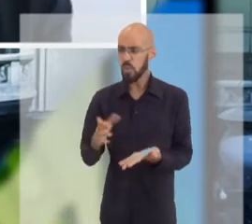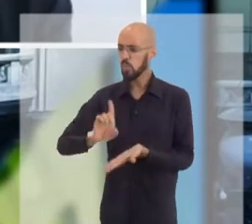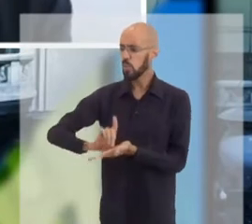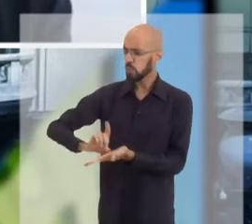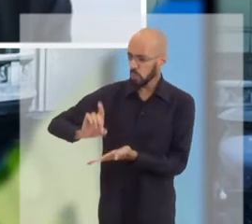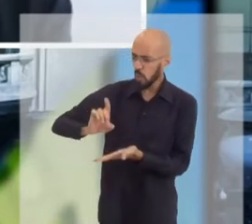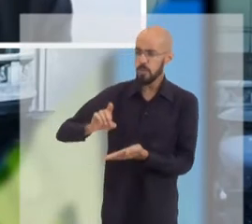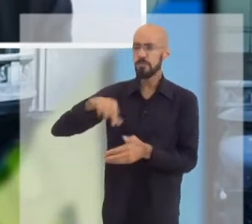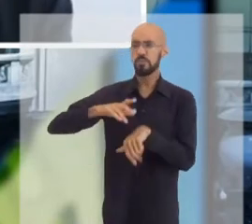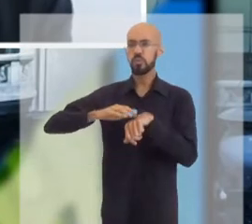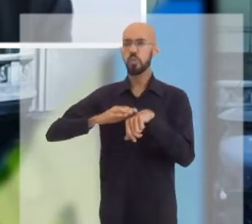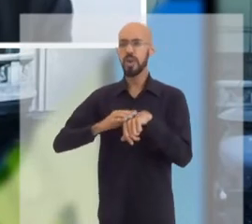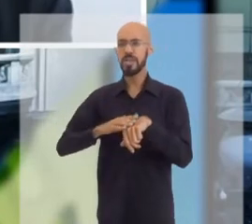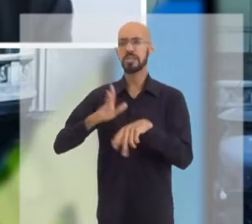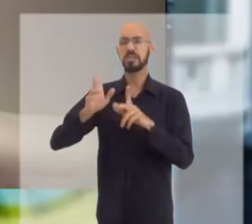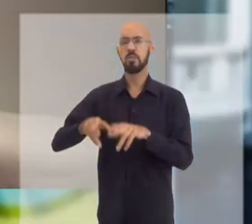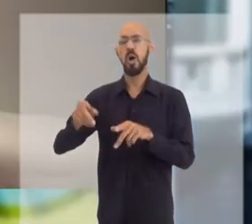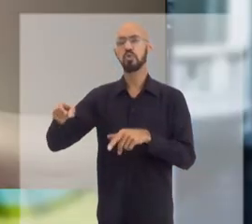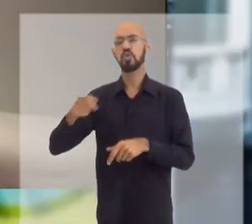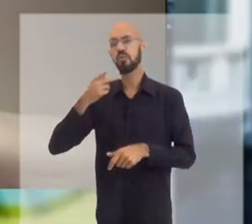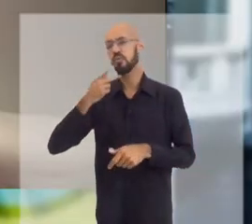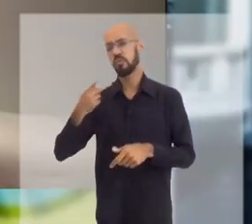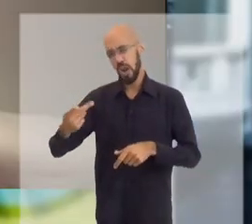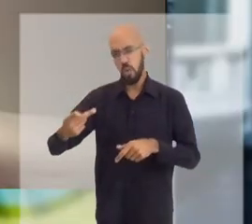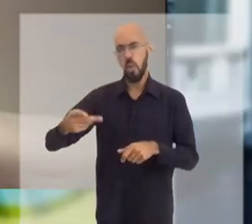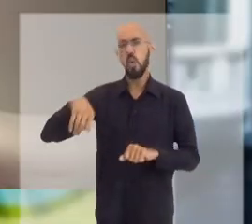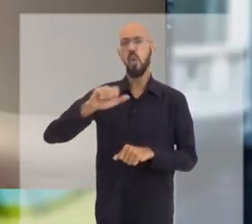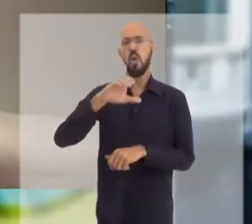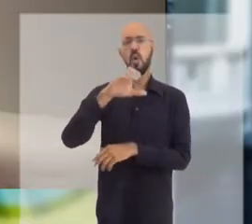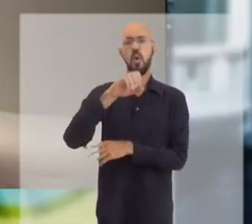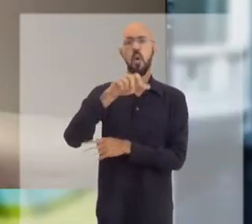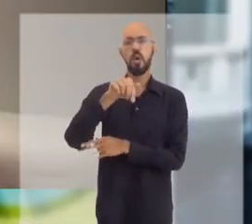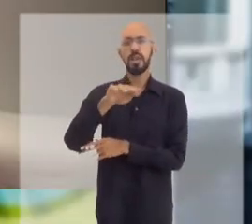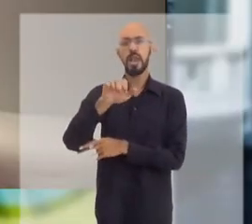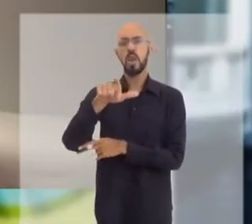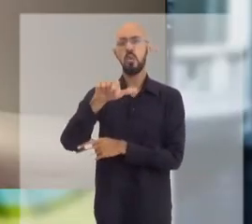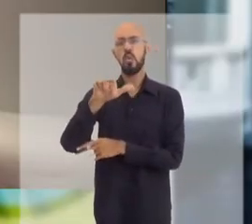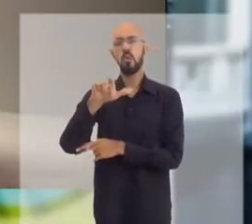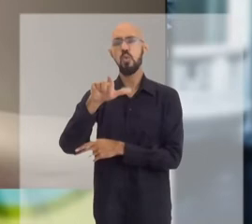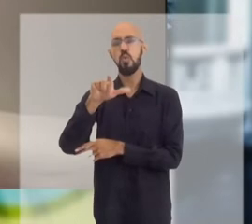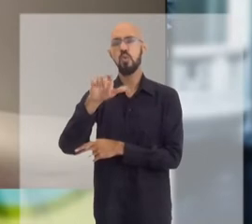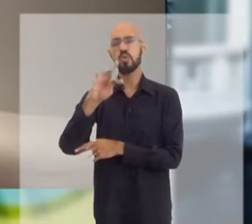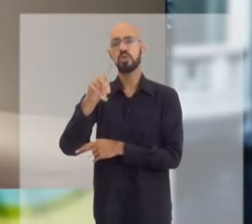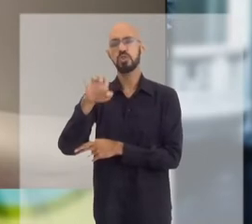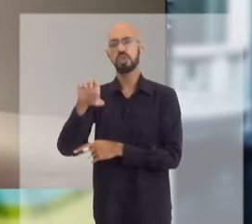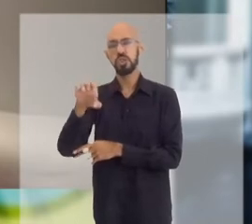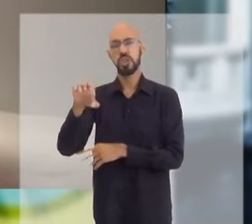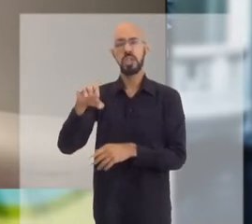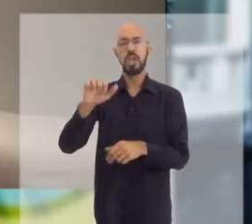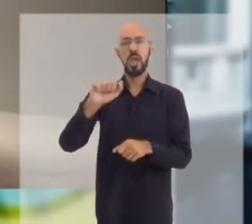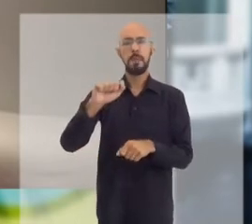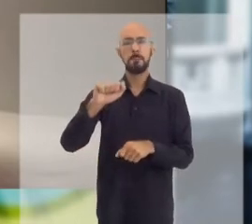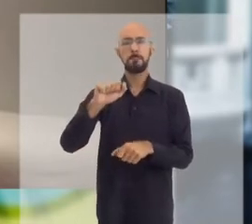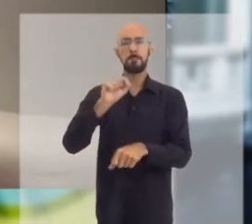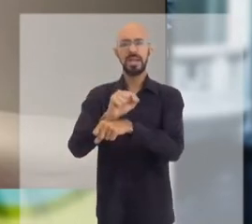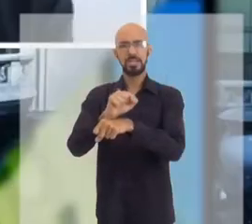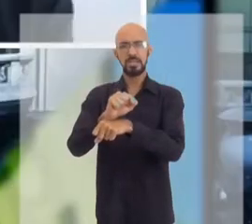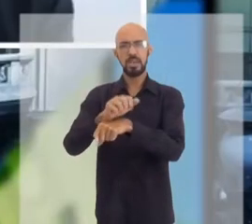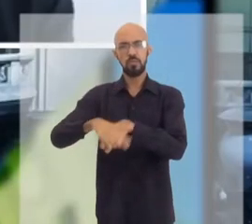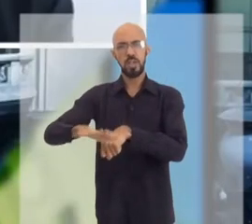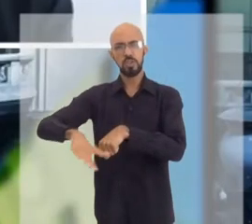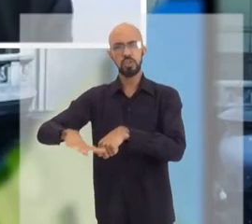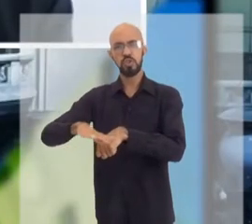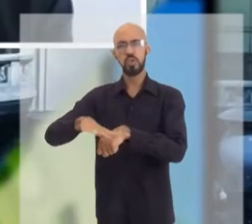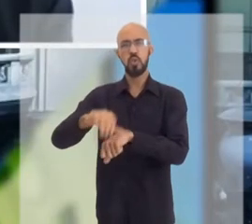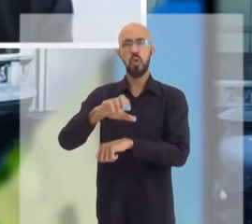doutor, doenças como as que o senhor citou, coqueluche, paralisia infantil, sarampo,